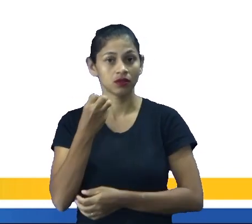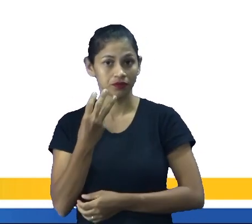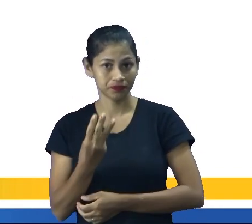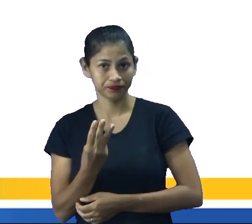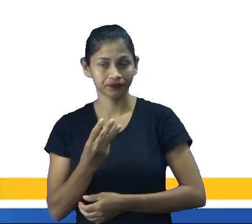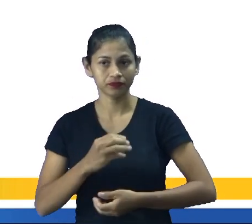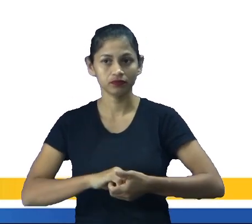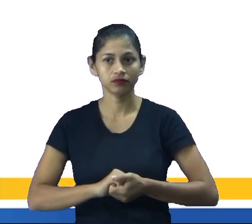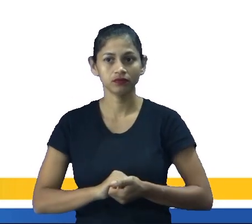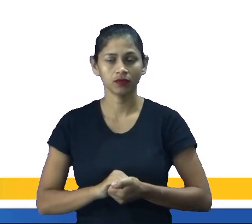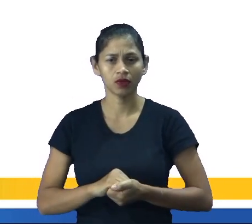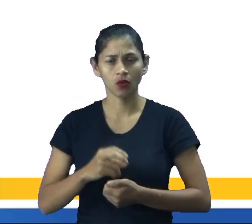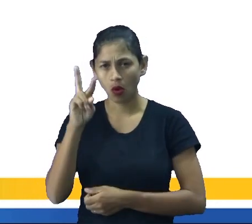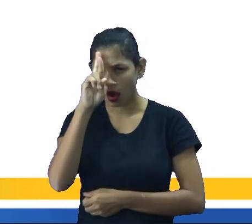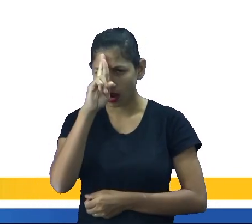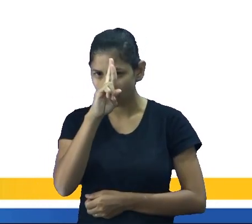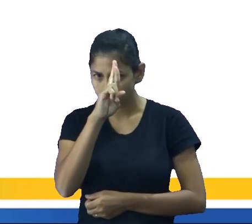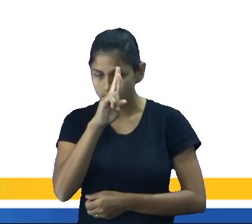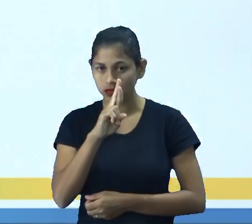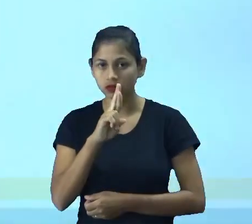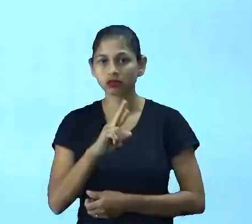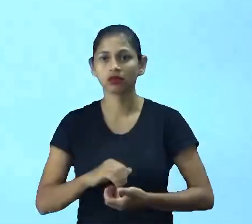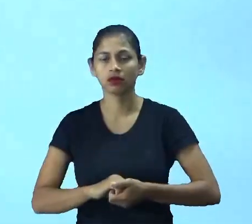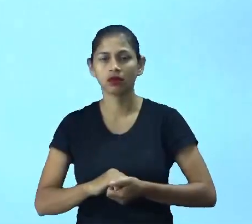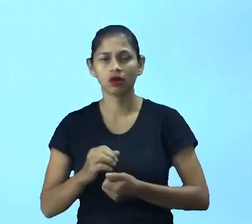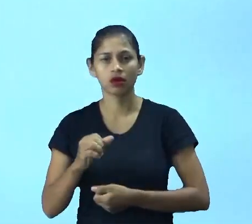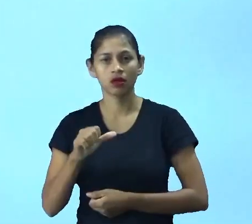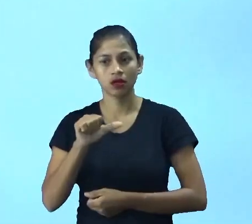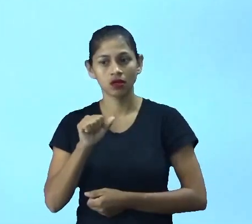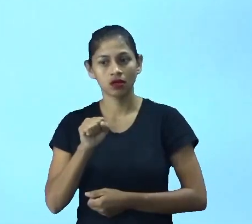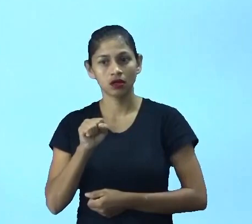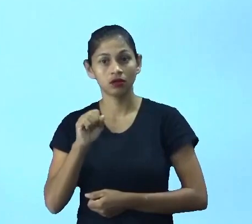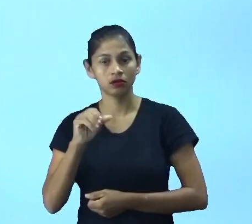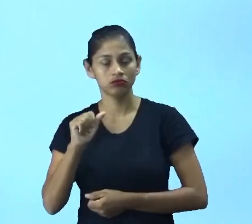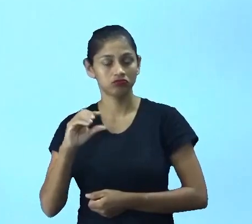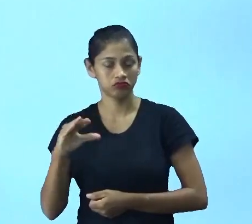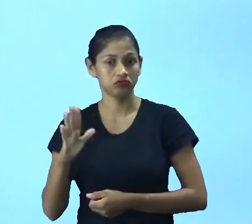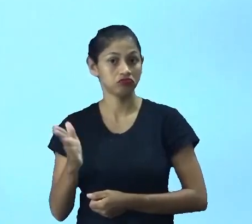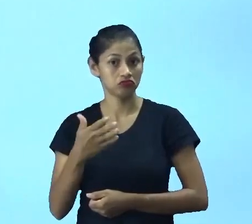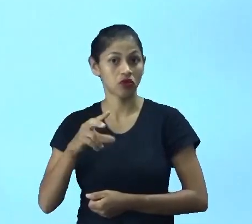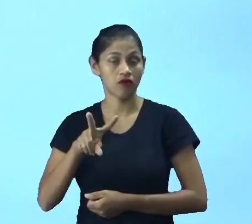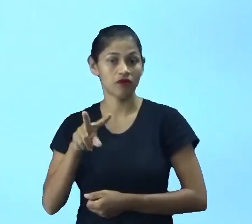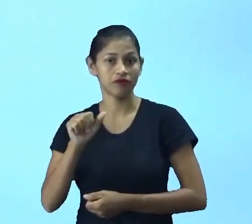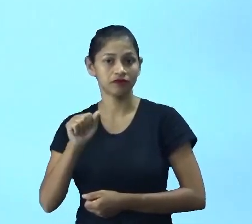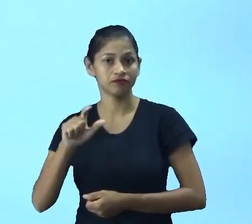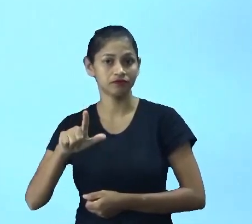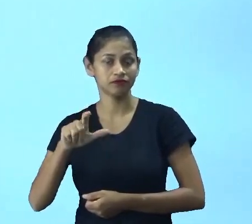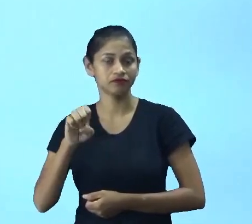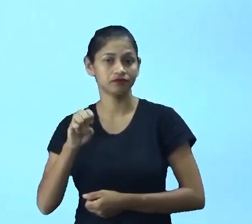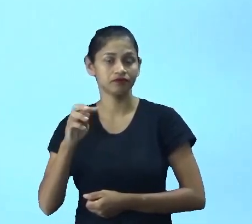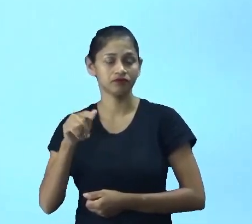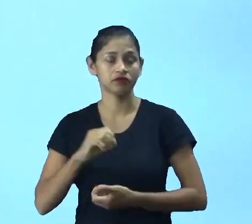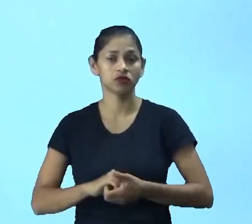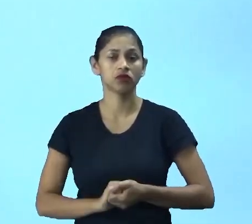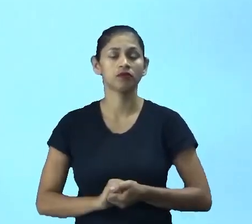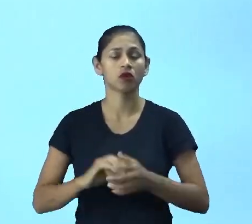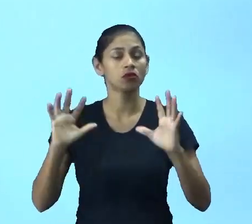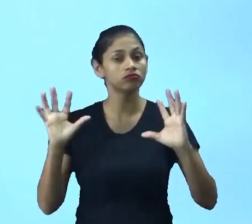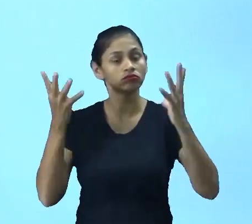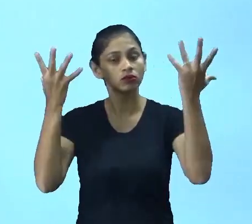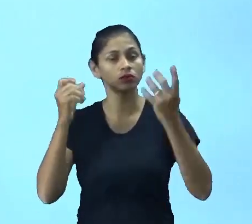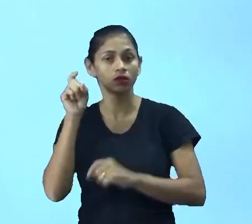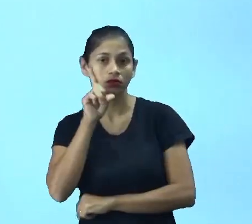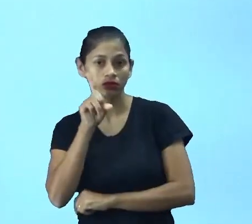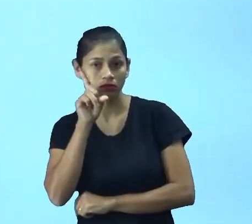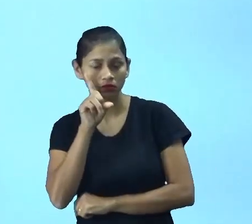a história de São Valentim, né? Apesar dele ser muito comemorado nos Estados Unidos, nós vemos